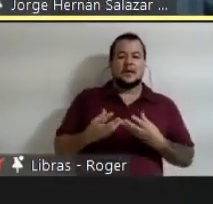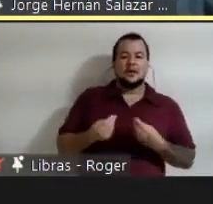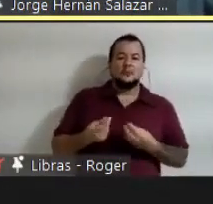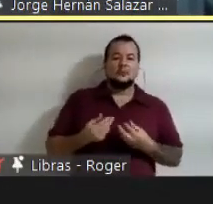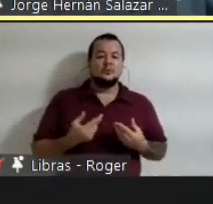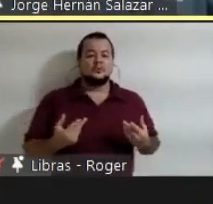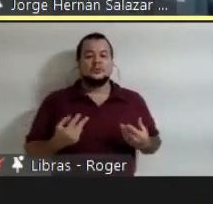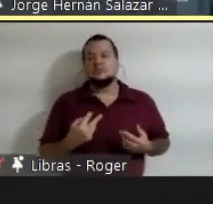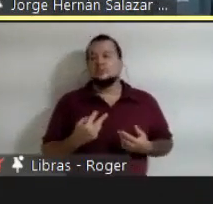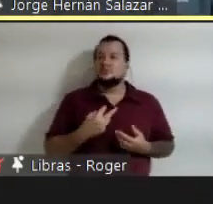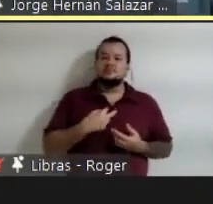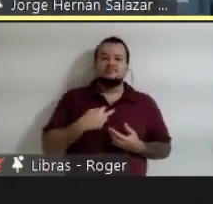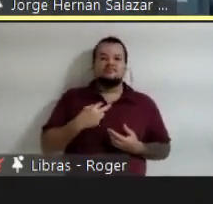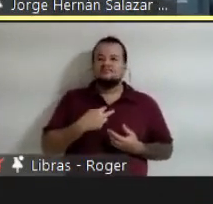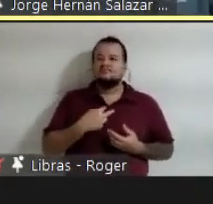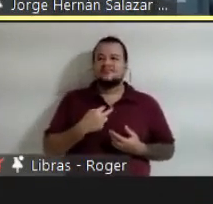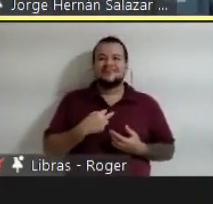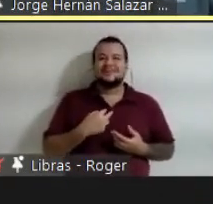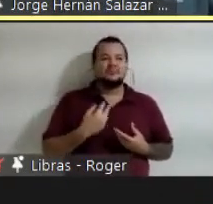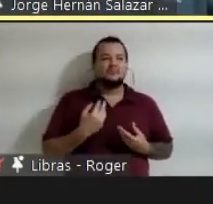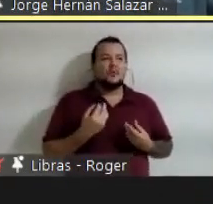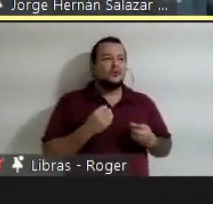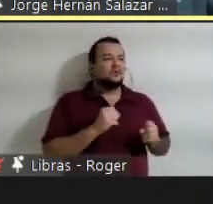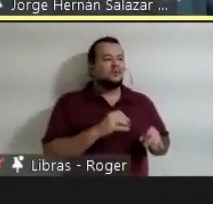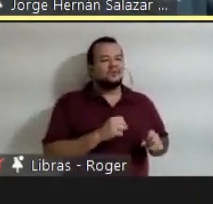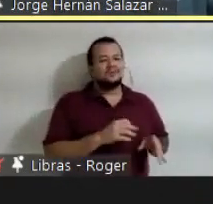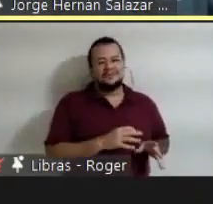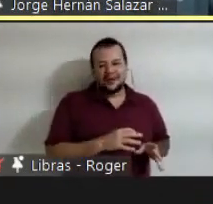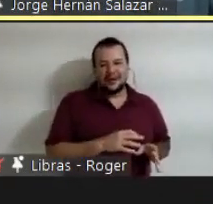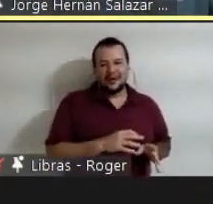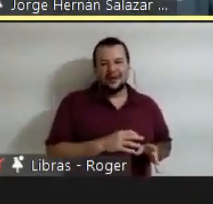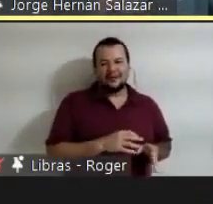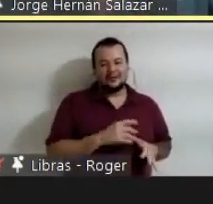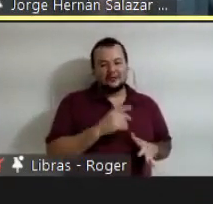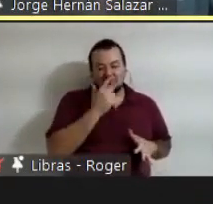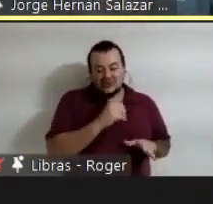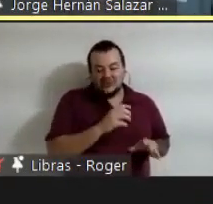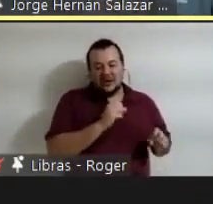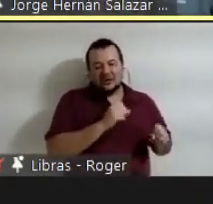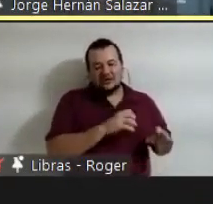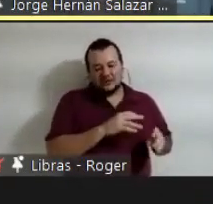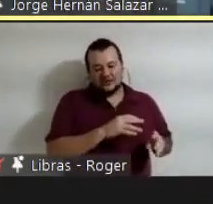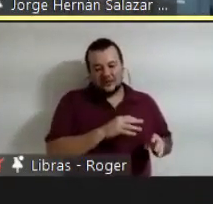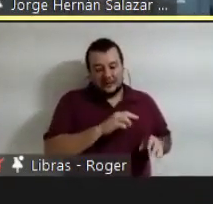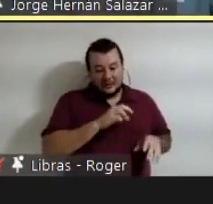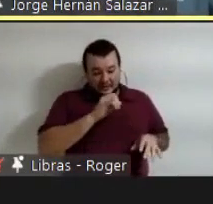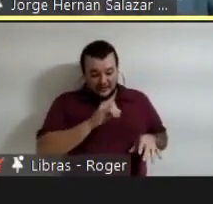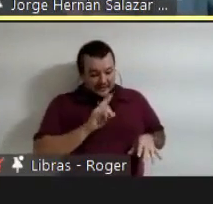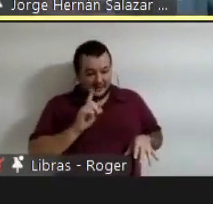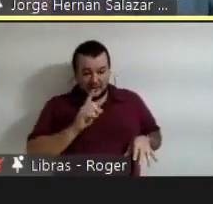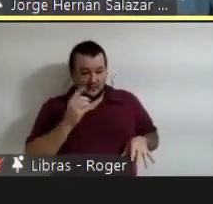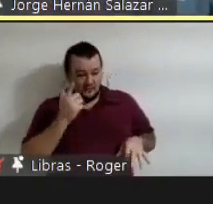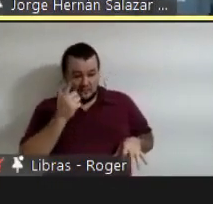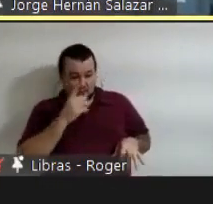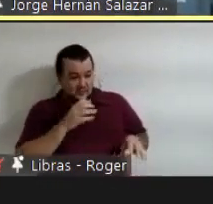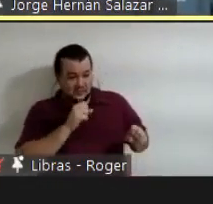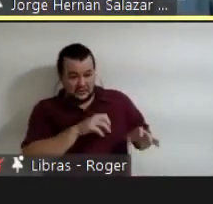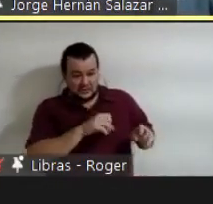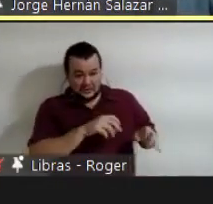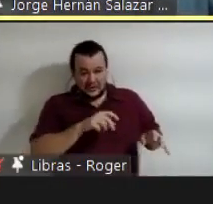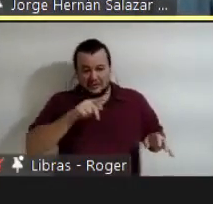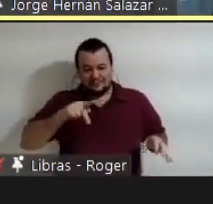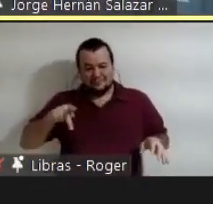e para as coisas que não se podem ensinar, os professores nos sirven de muito. há muitos